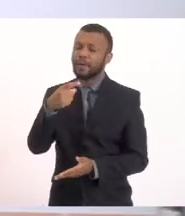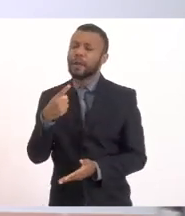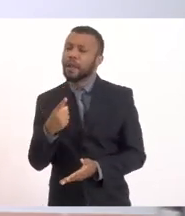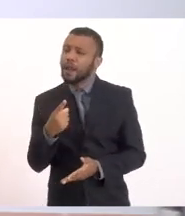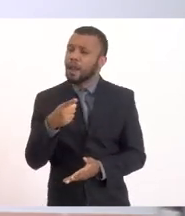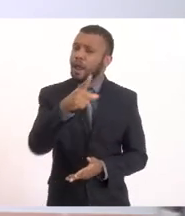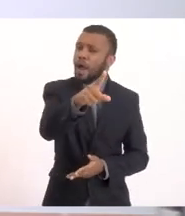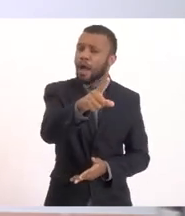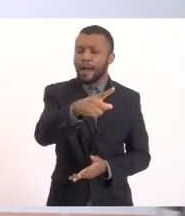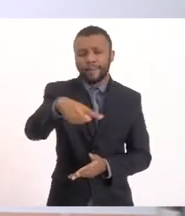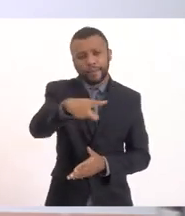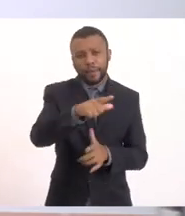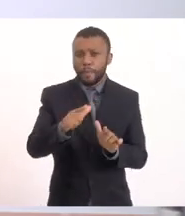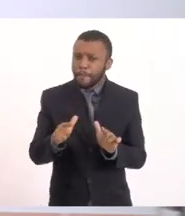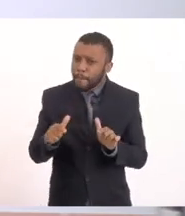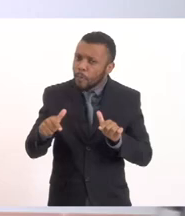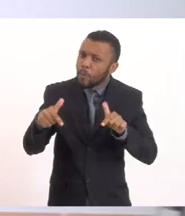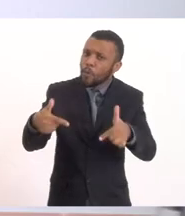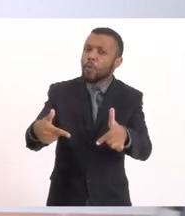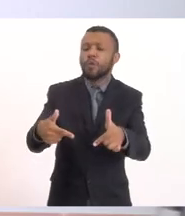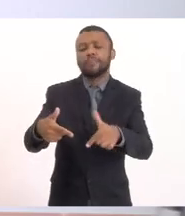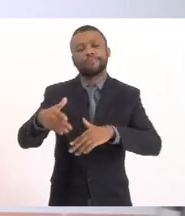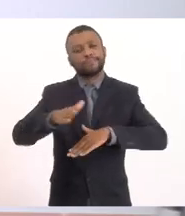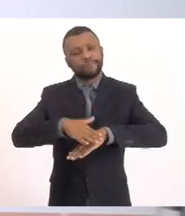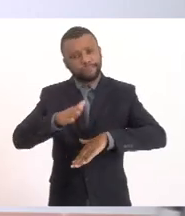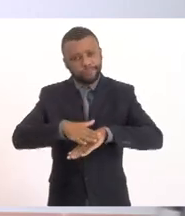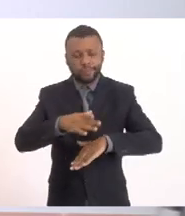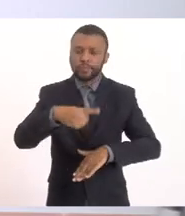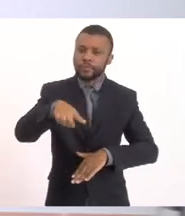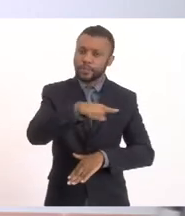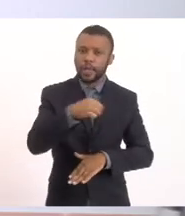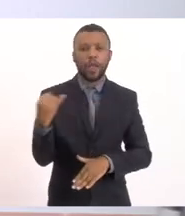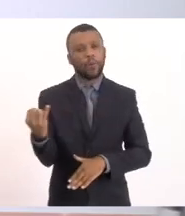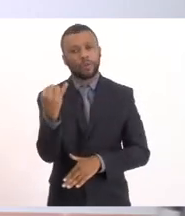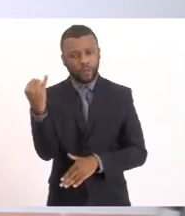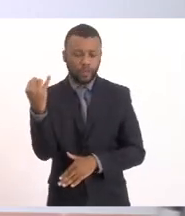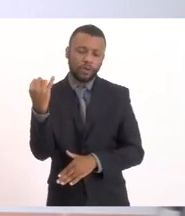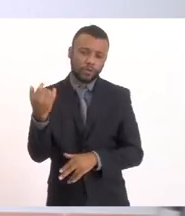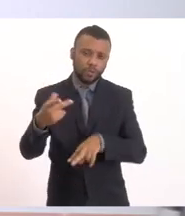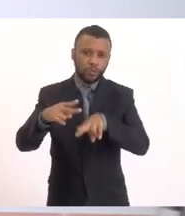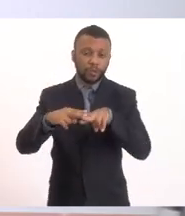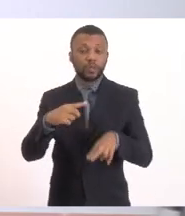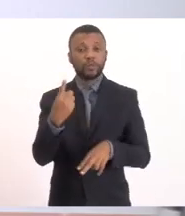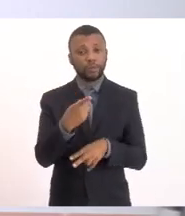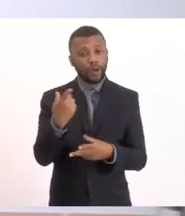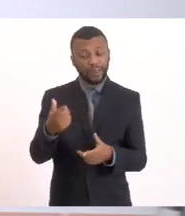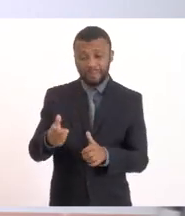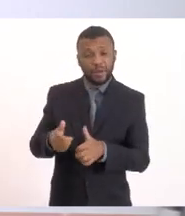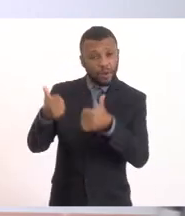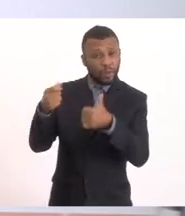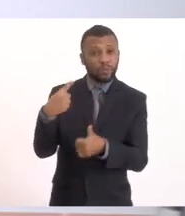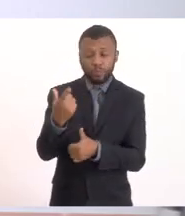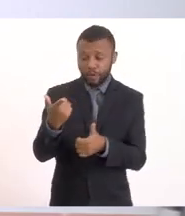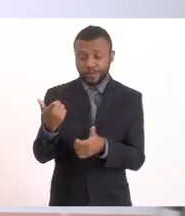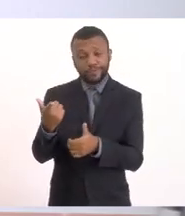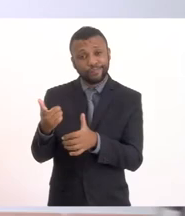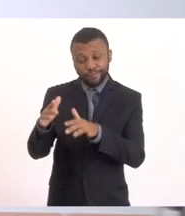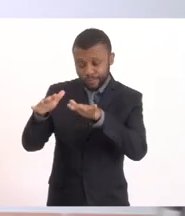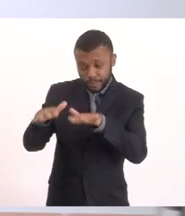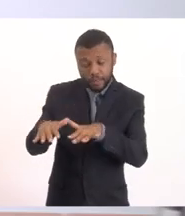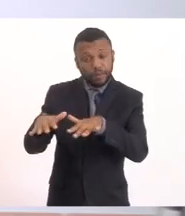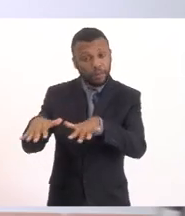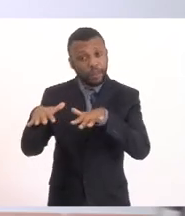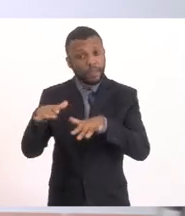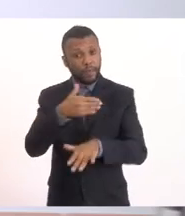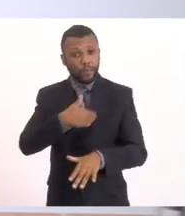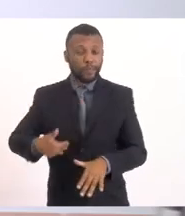de vocês também é importante. A gente manteve essa audiência pública e mais deixar aqui meu sentimento para todas as pessoas